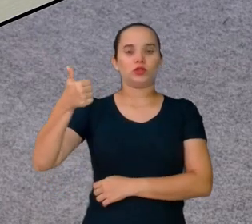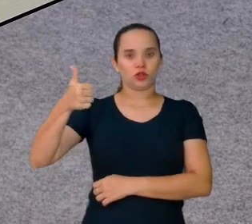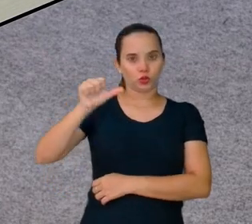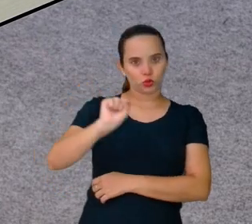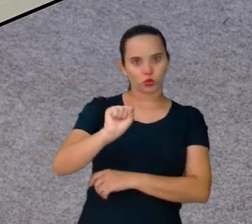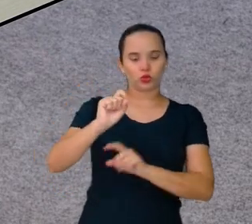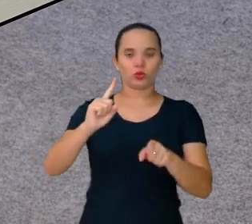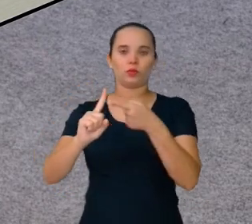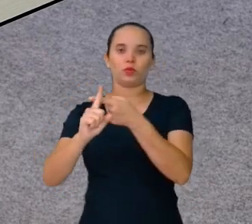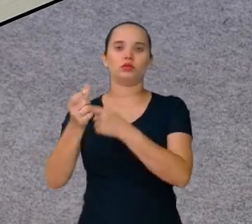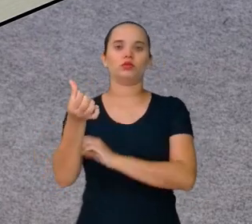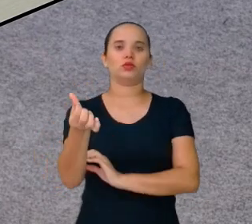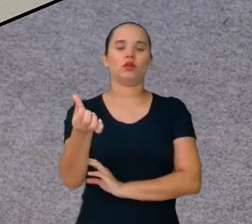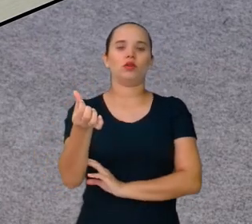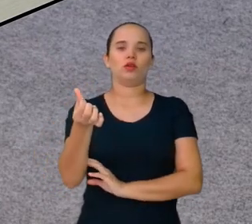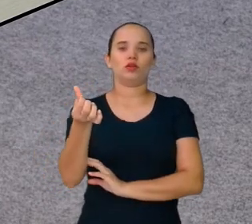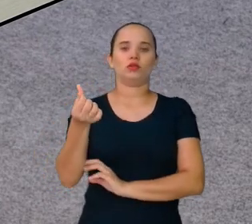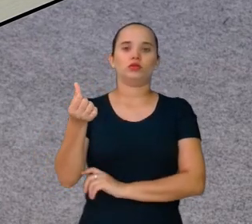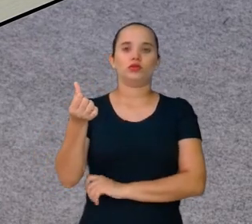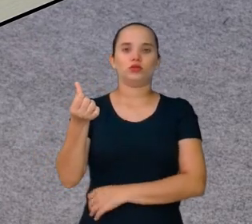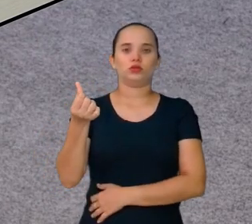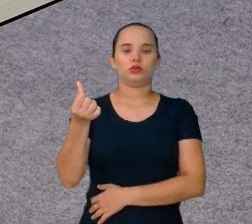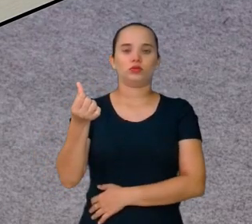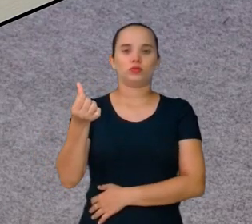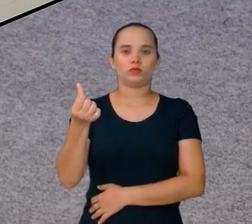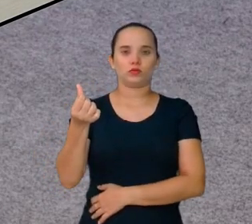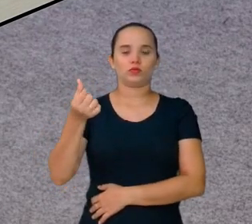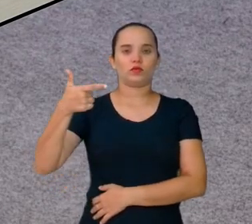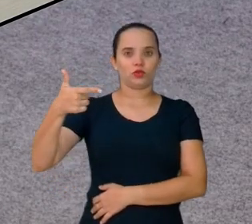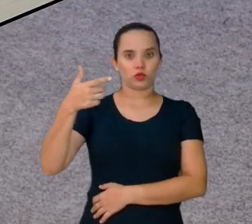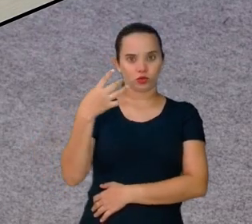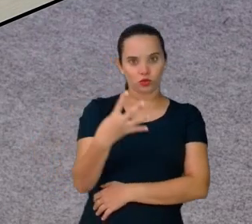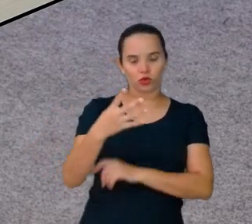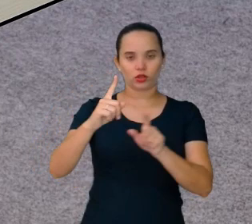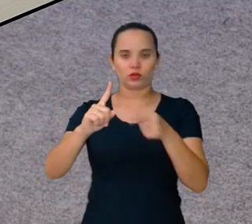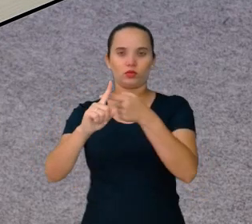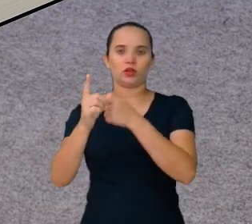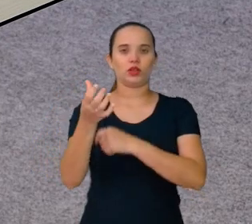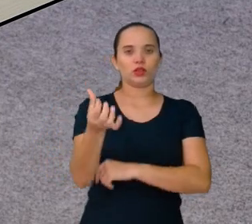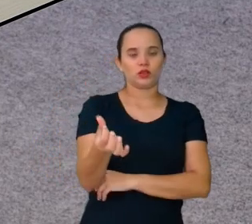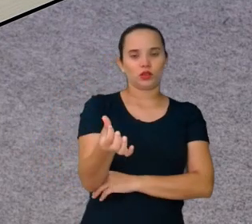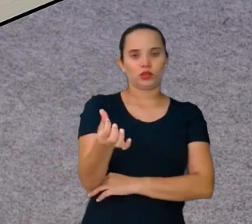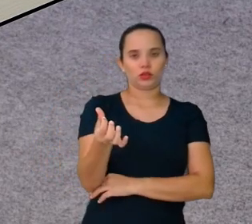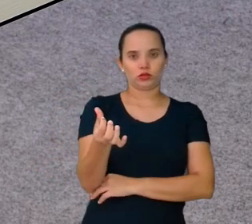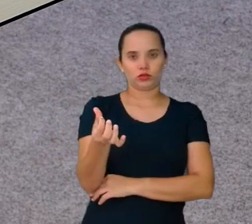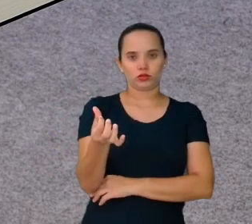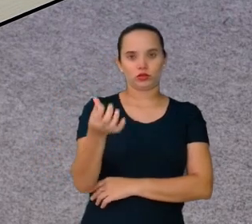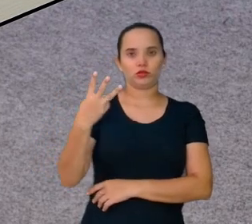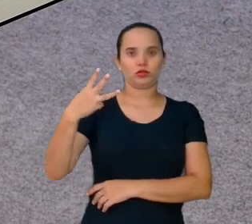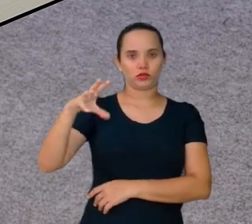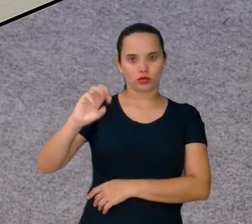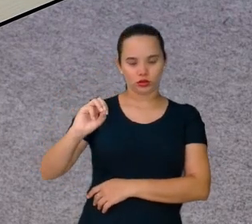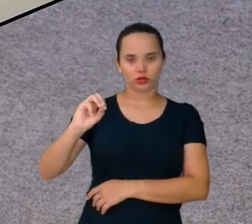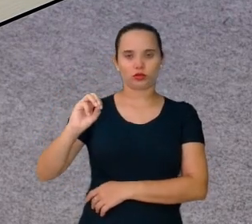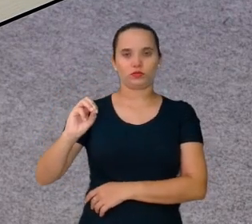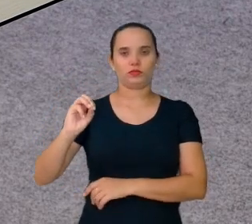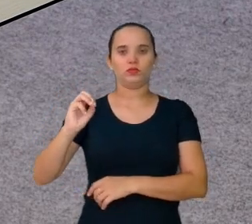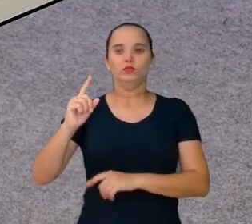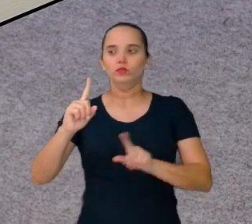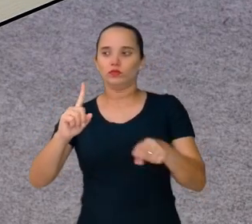18. 19, 20, 21, 22, 23, 24. 25, 6, 27, 28, 29, 30.